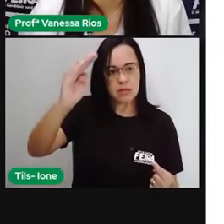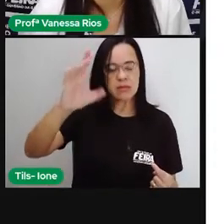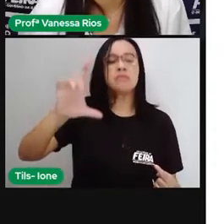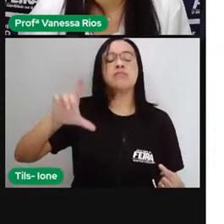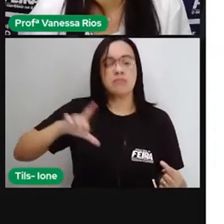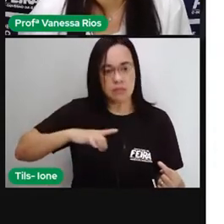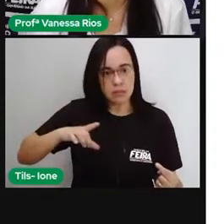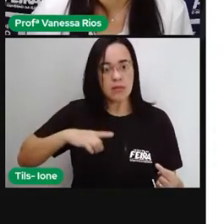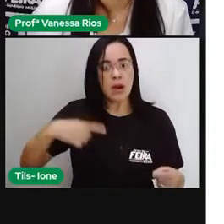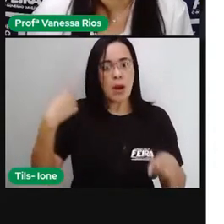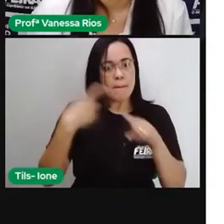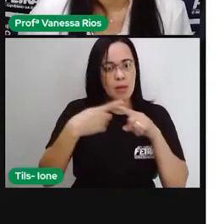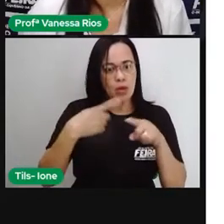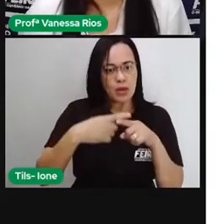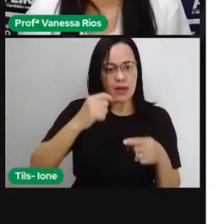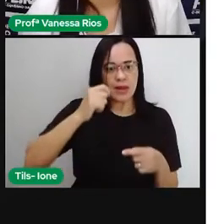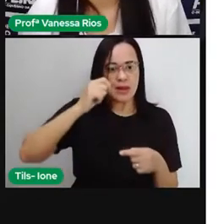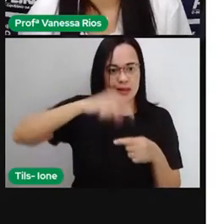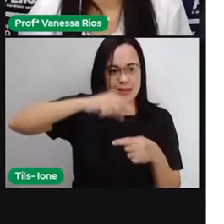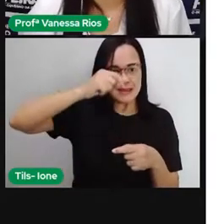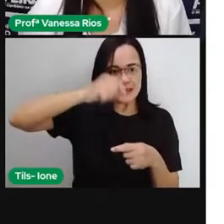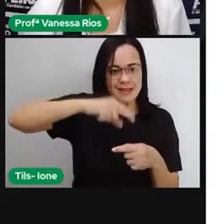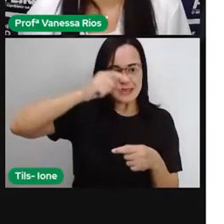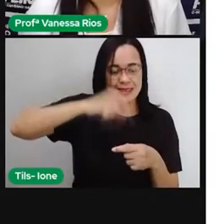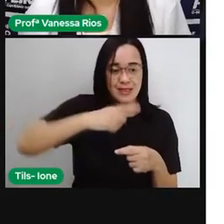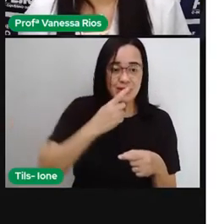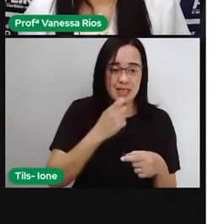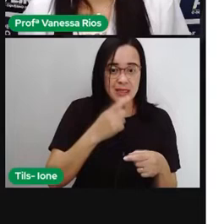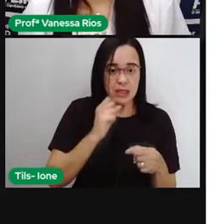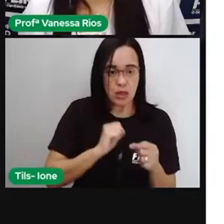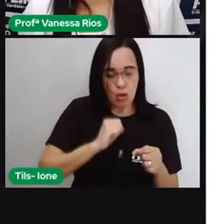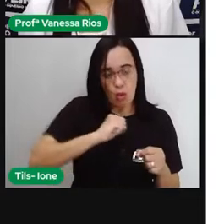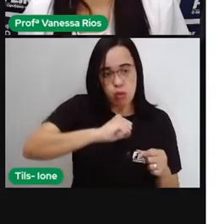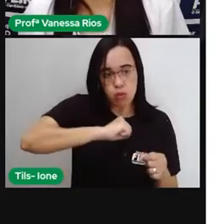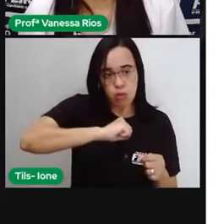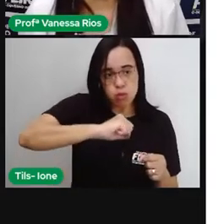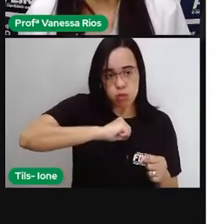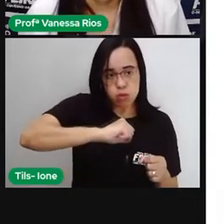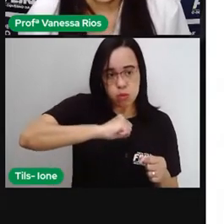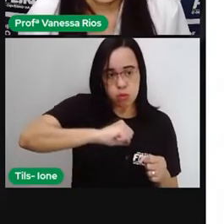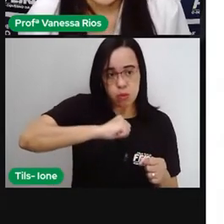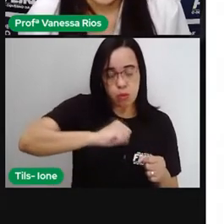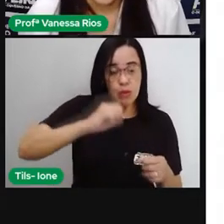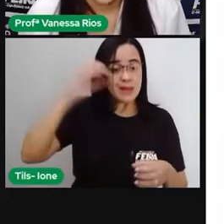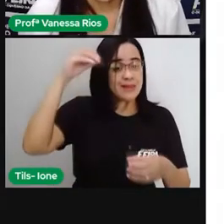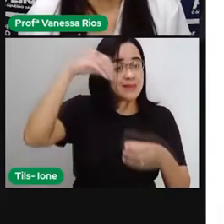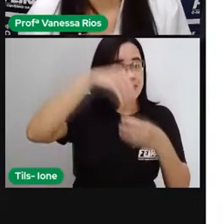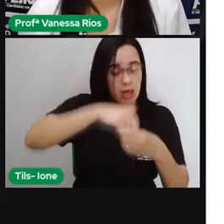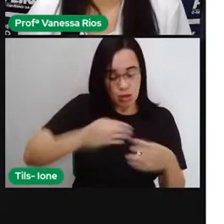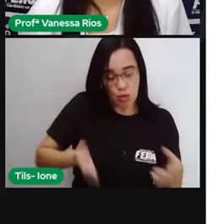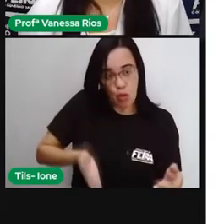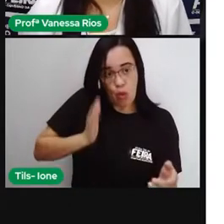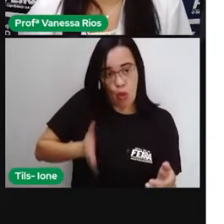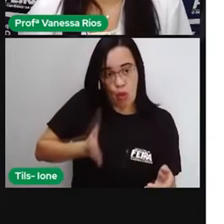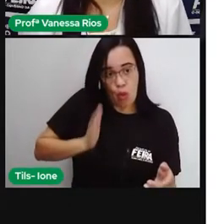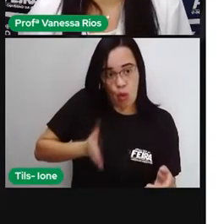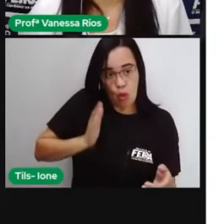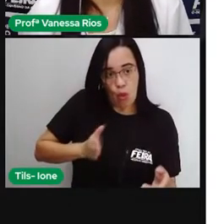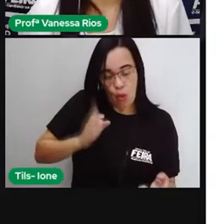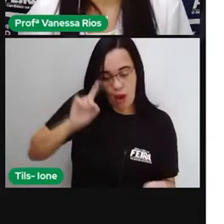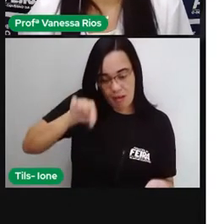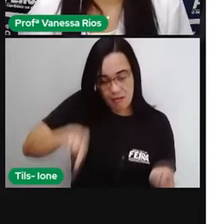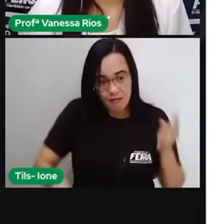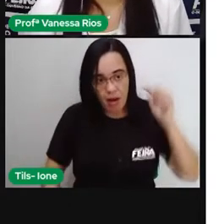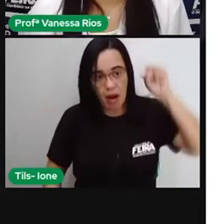bombeia o sangue, né? Que bombeia o sangue para que ele vá por todo o nosso corpo e volte.